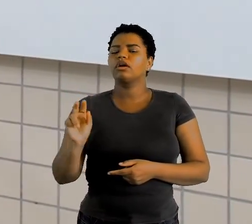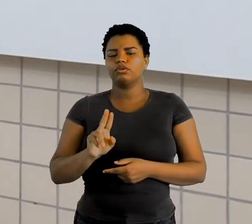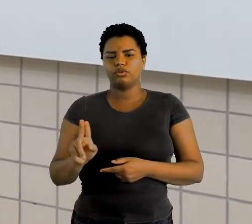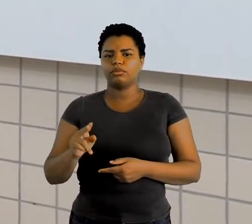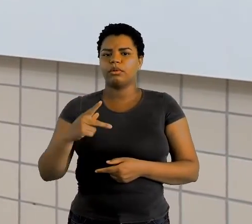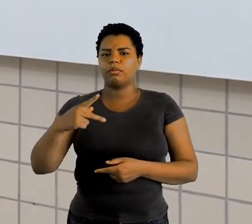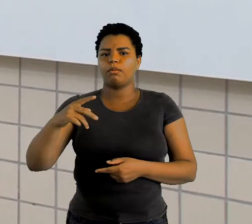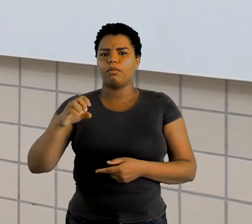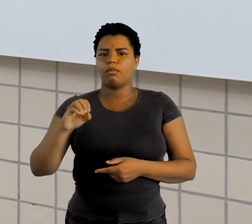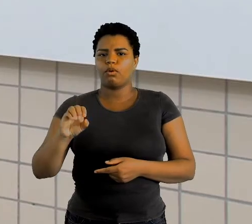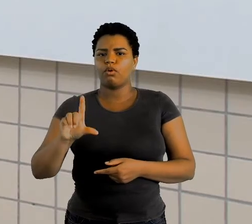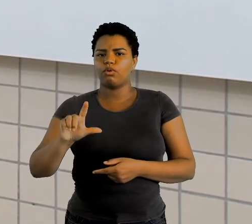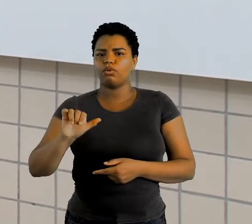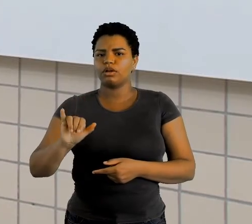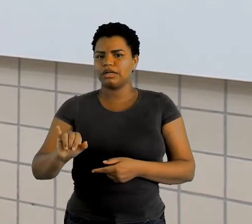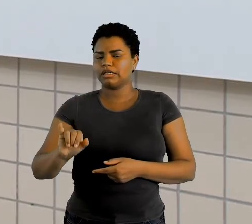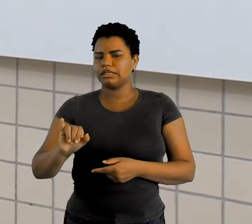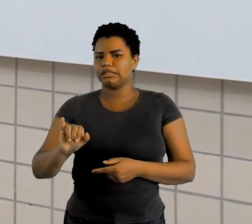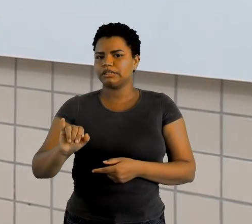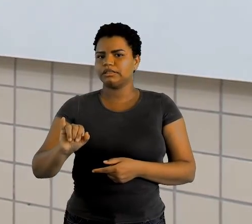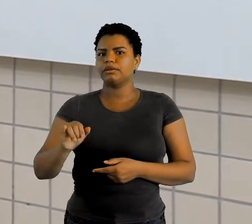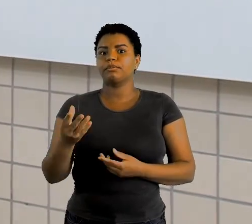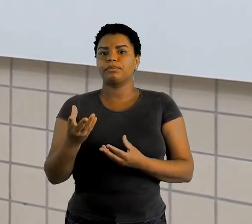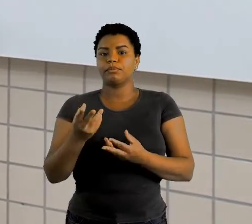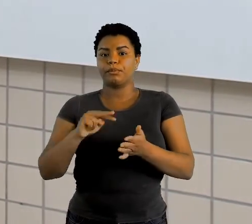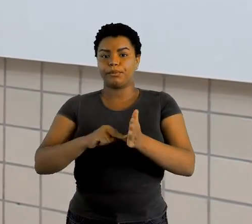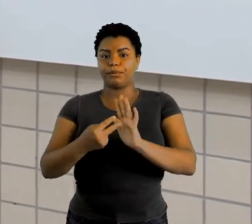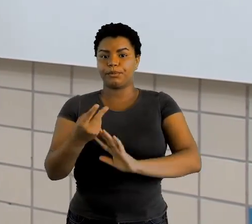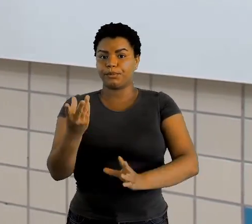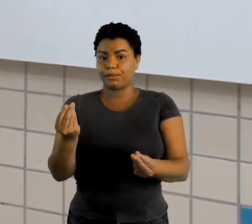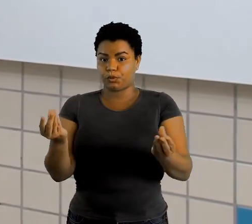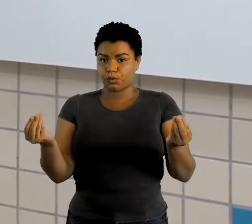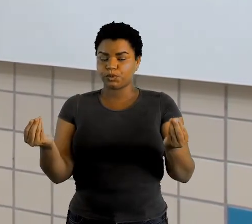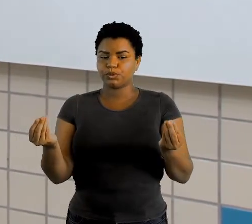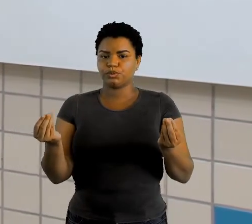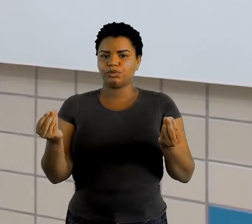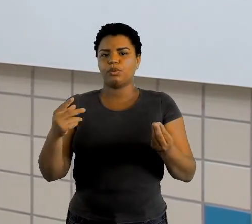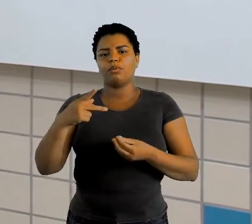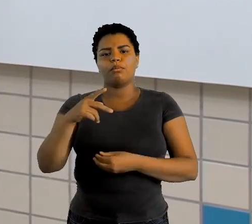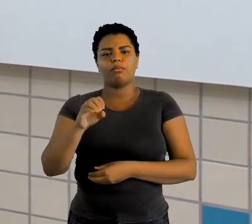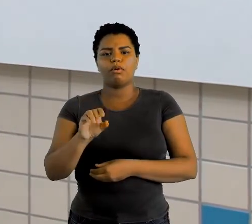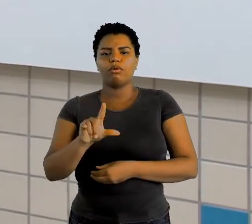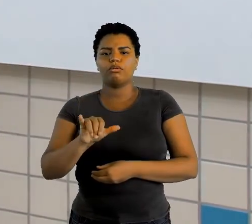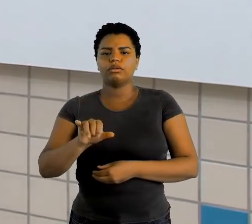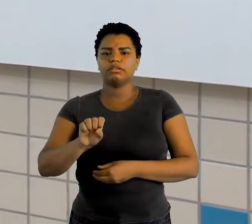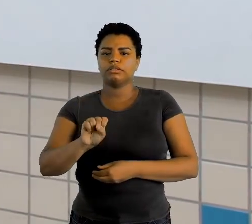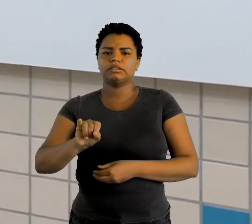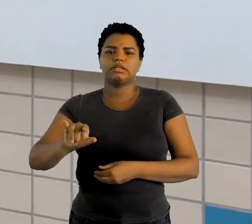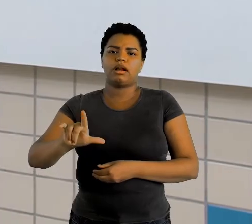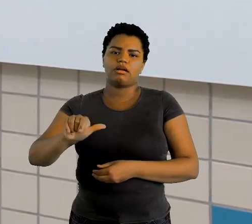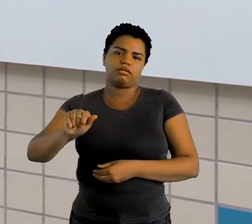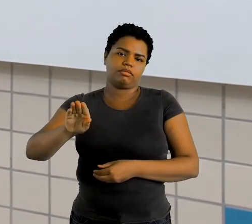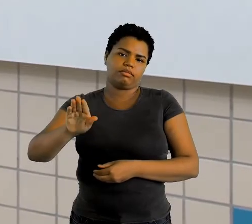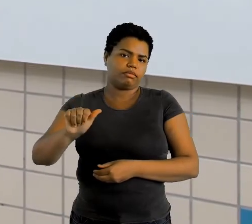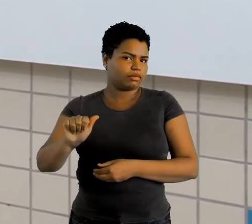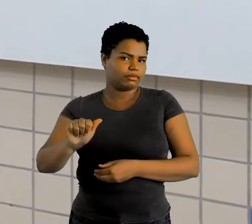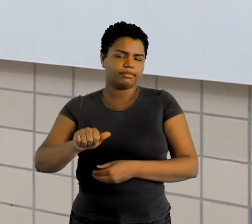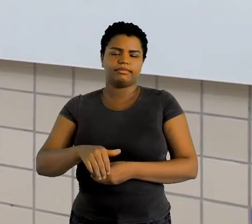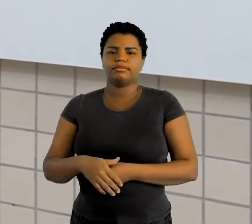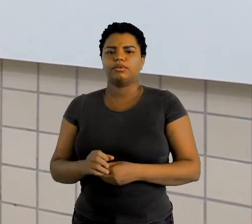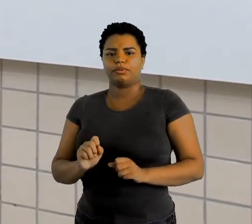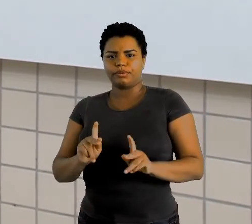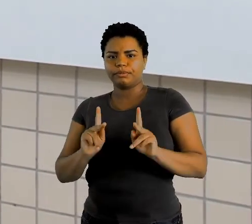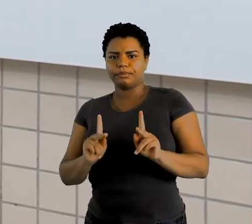poli que significa muitos poli sílaba ok? então ó